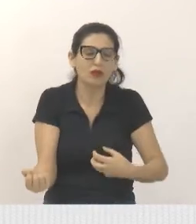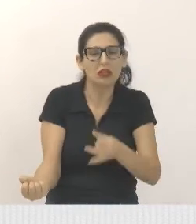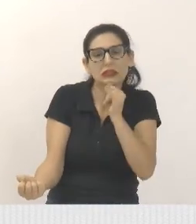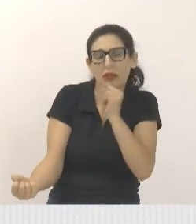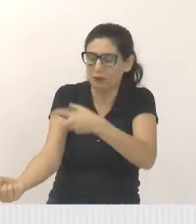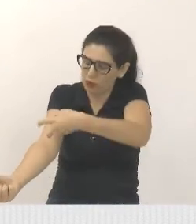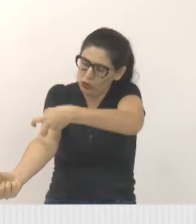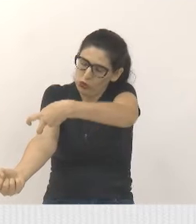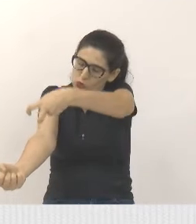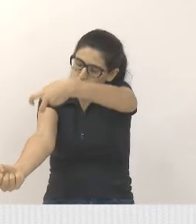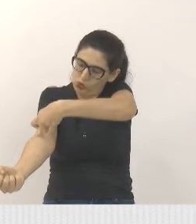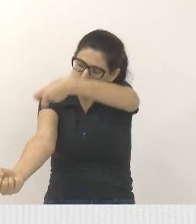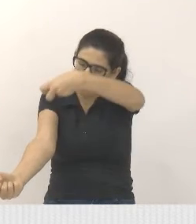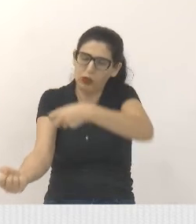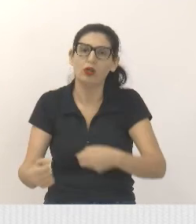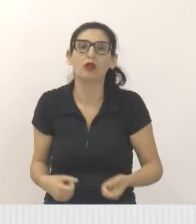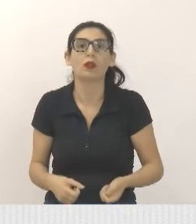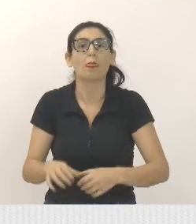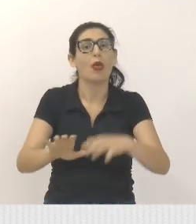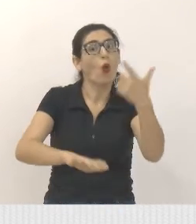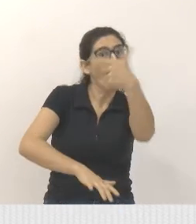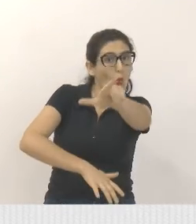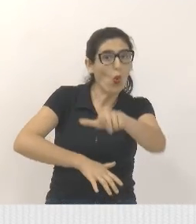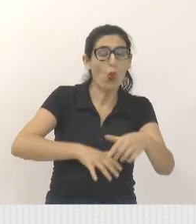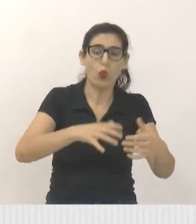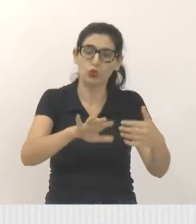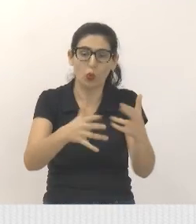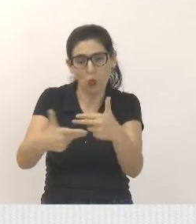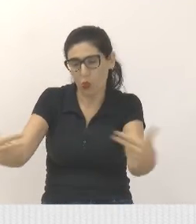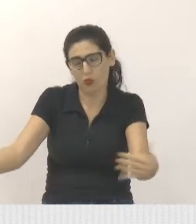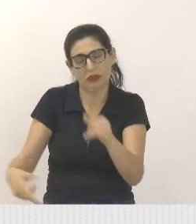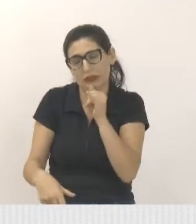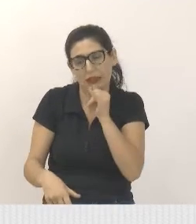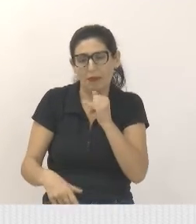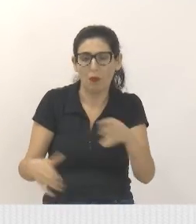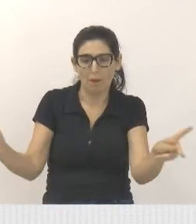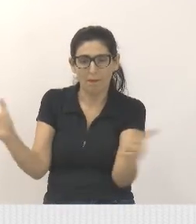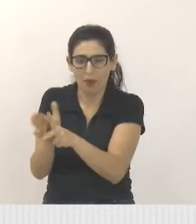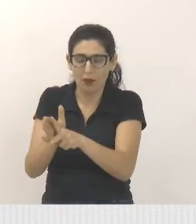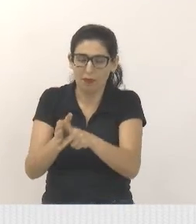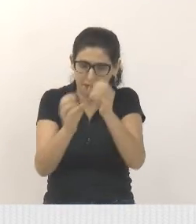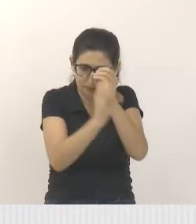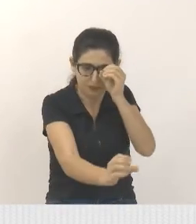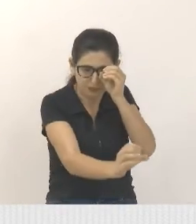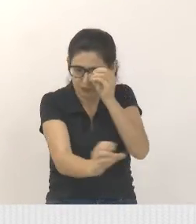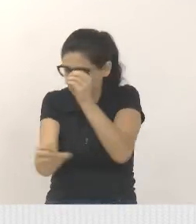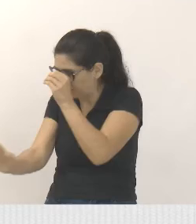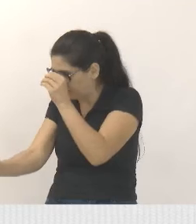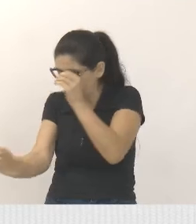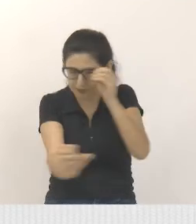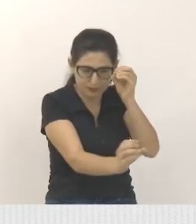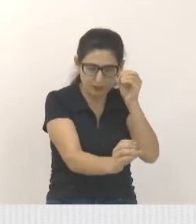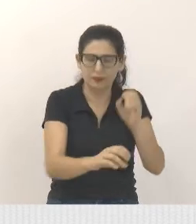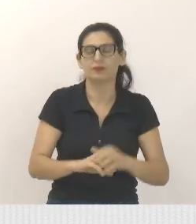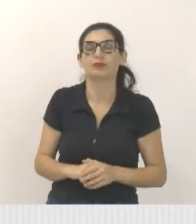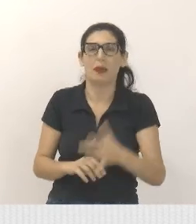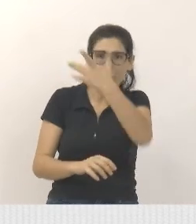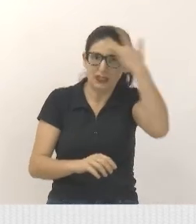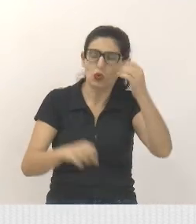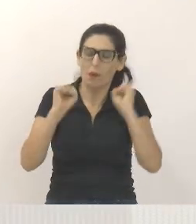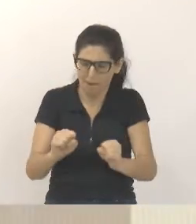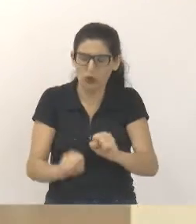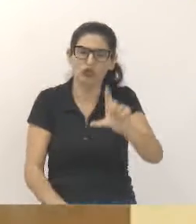Somente alguns exames devem ser colhidos no laboratório. TAP, curva e assim vai. Então, a resposta diz que